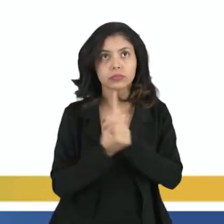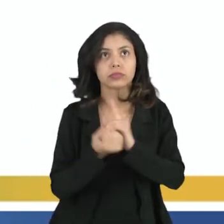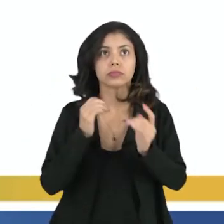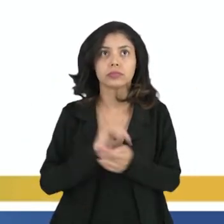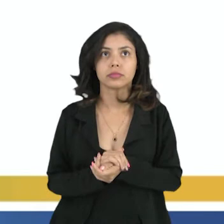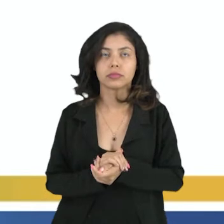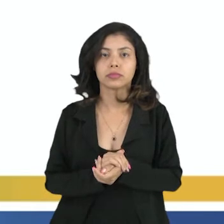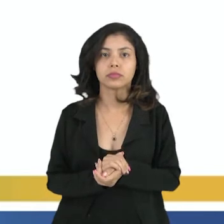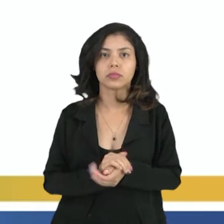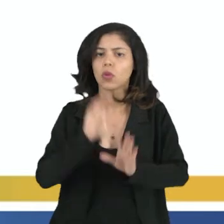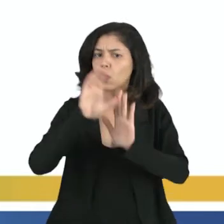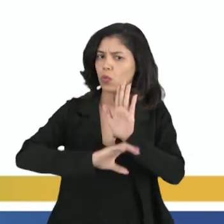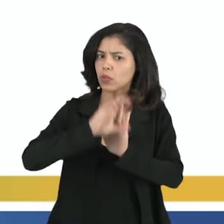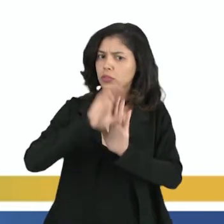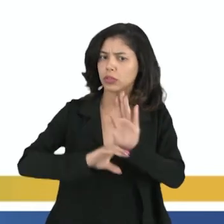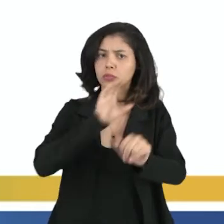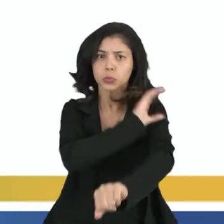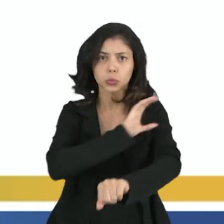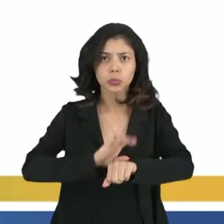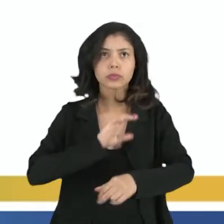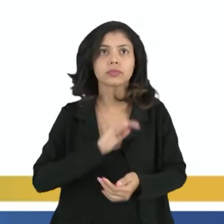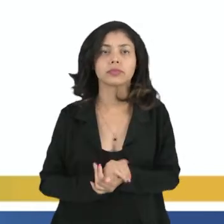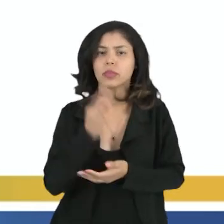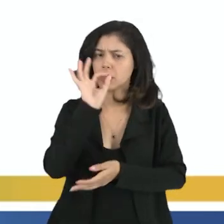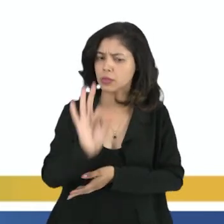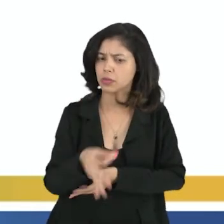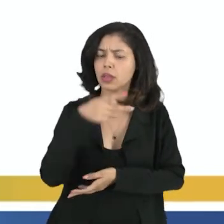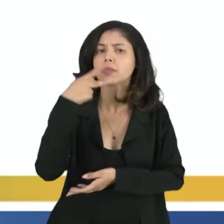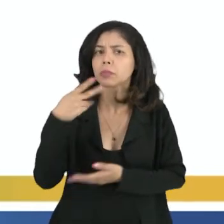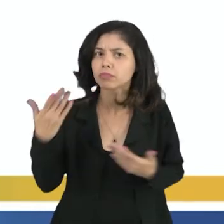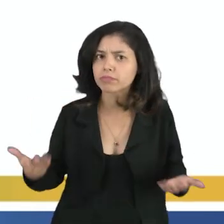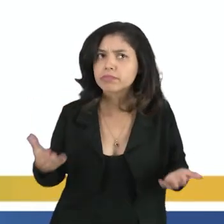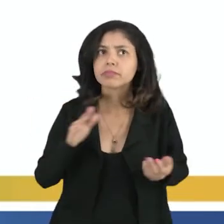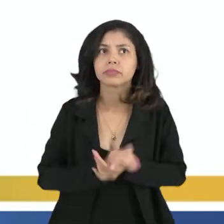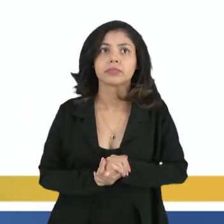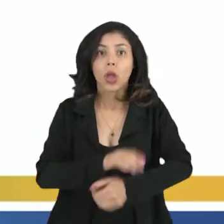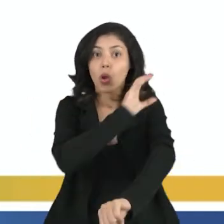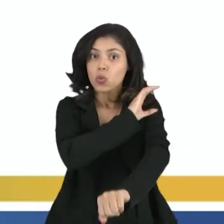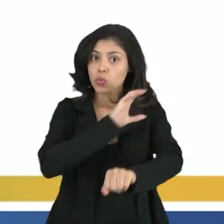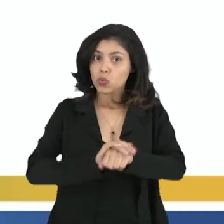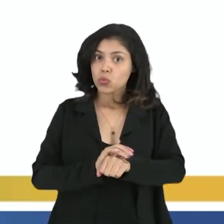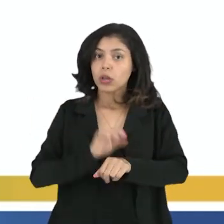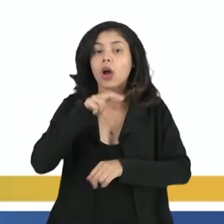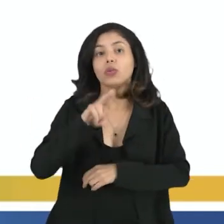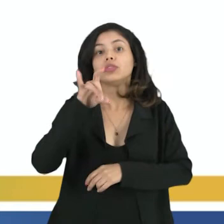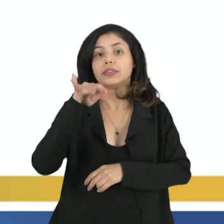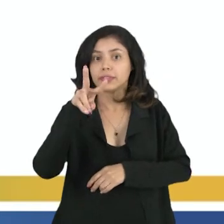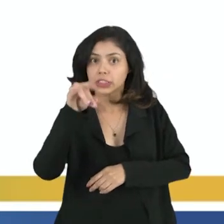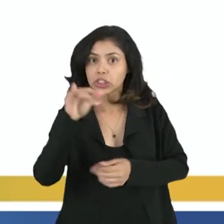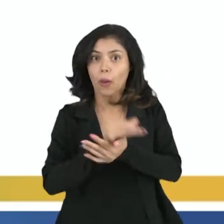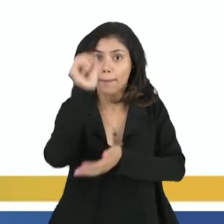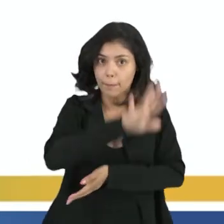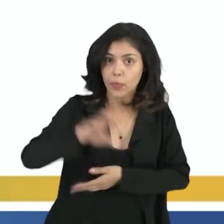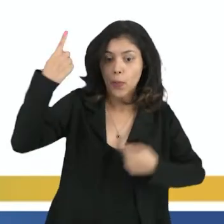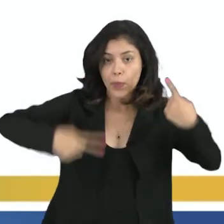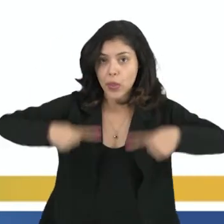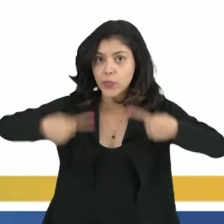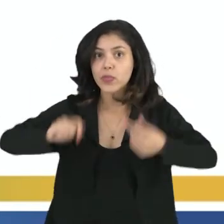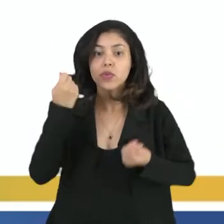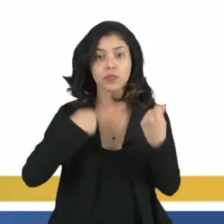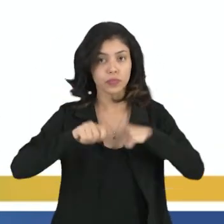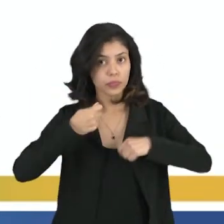Sobre o conceito de cultura, é correto afirmar A cultura é universal e definida pela política,